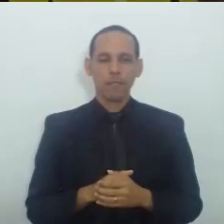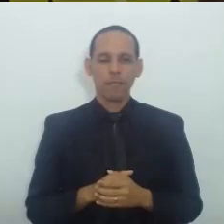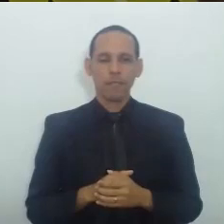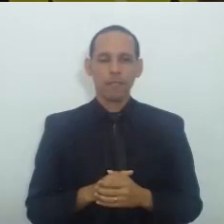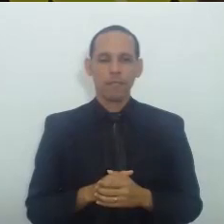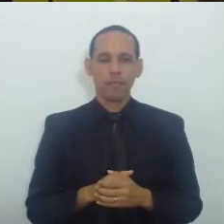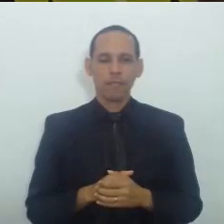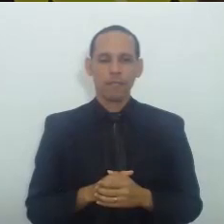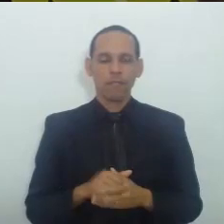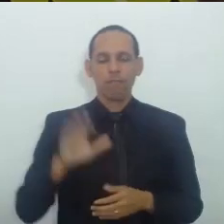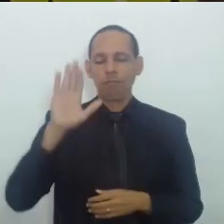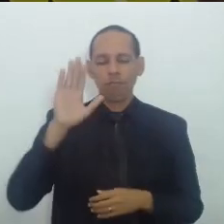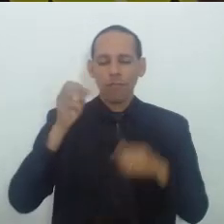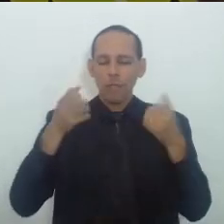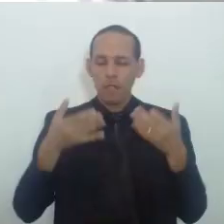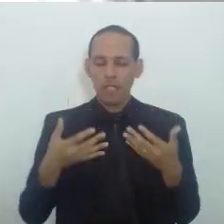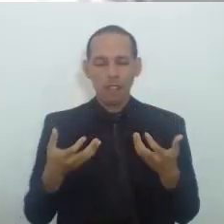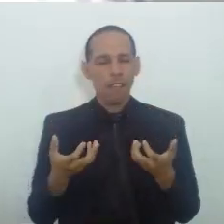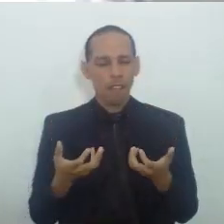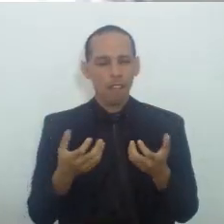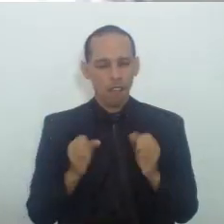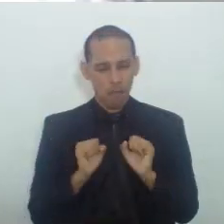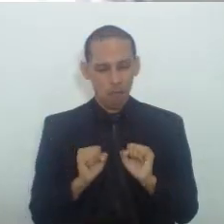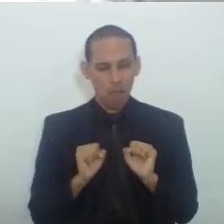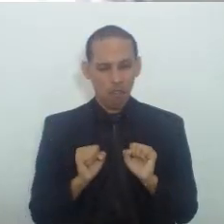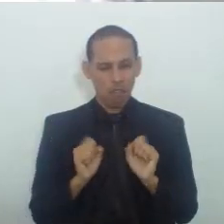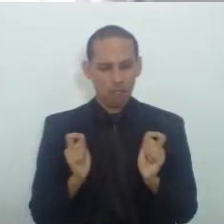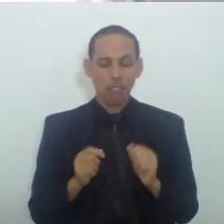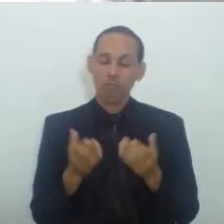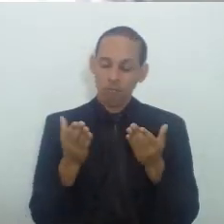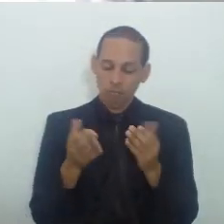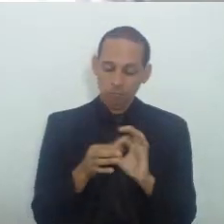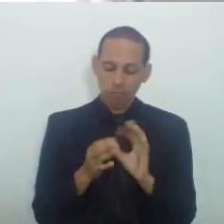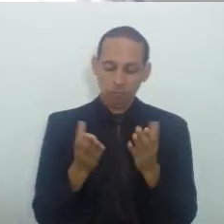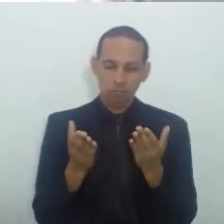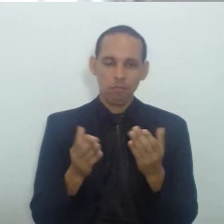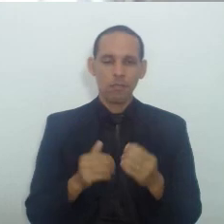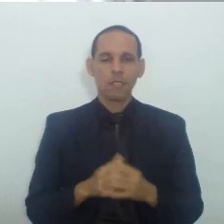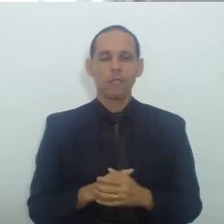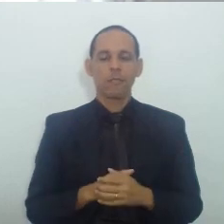Porque se eu Explicasse Você Por exemplo Pois não Pois não